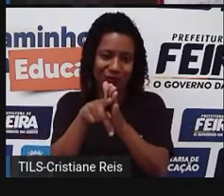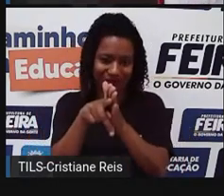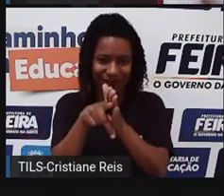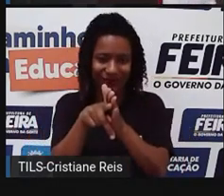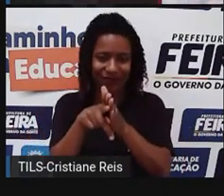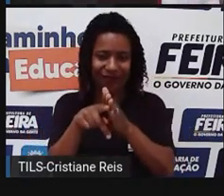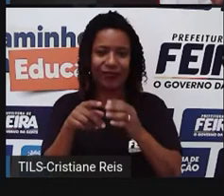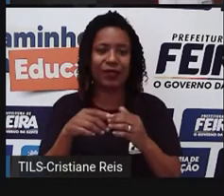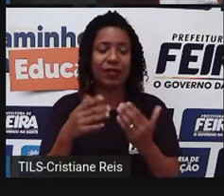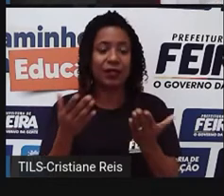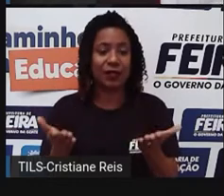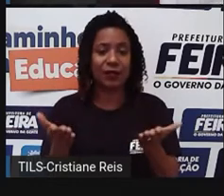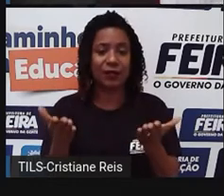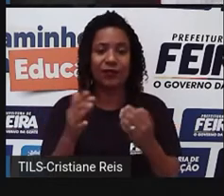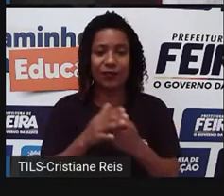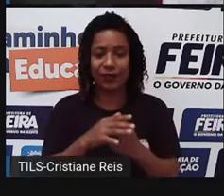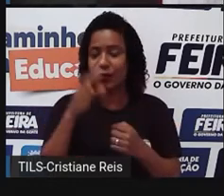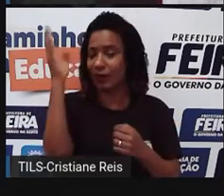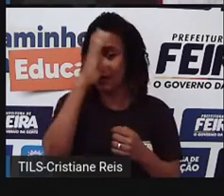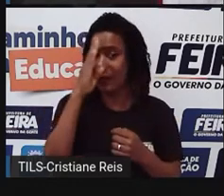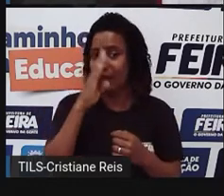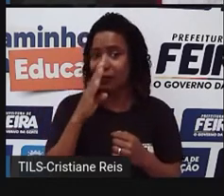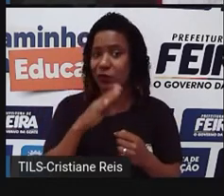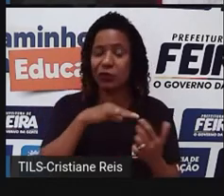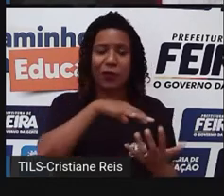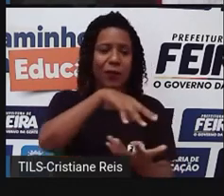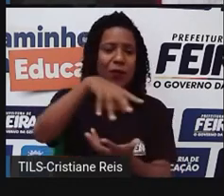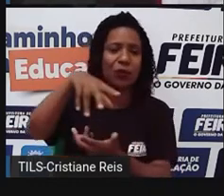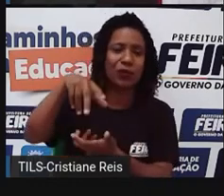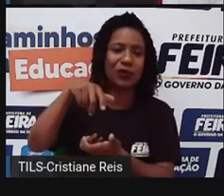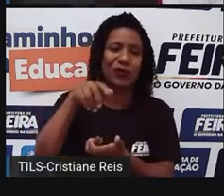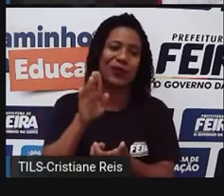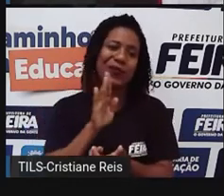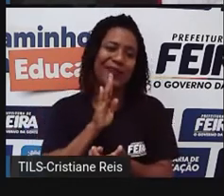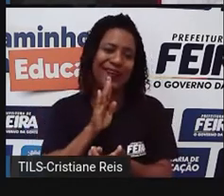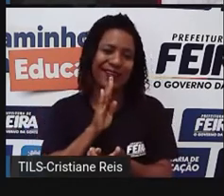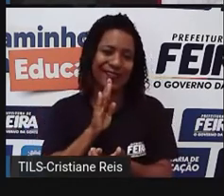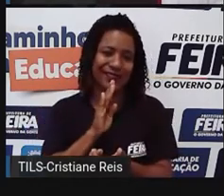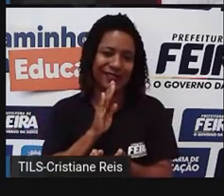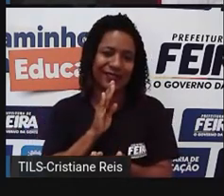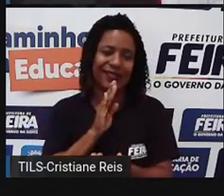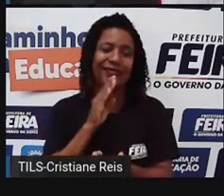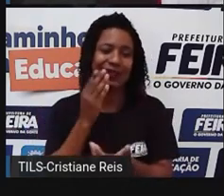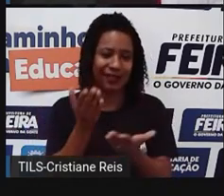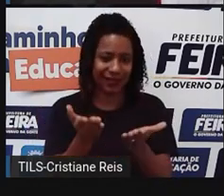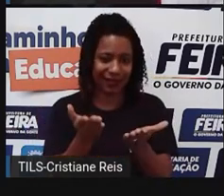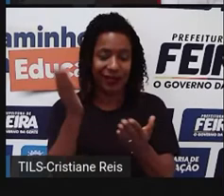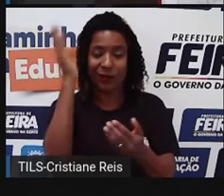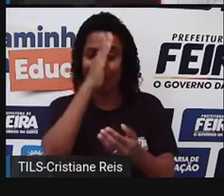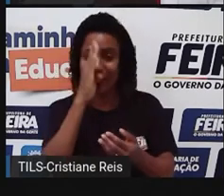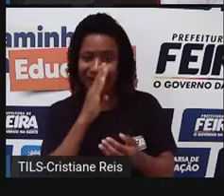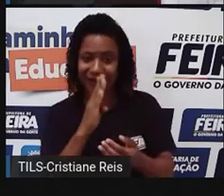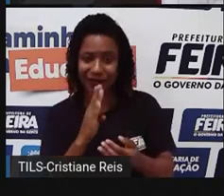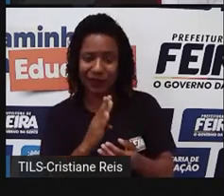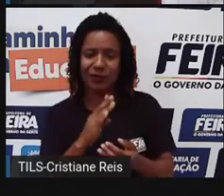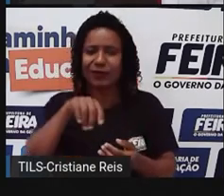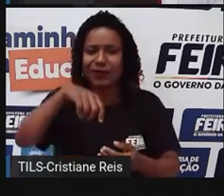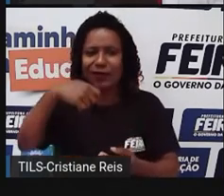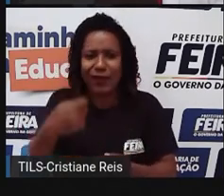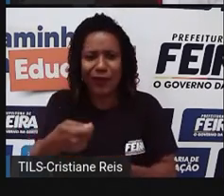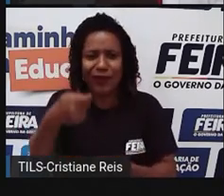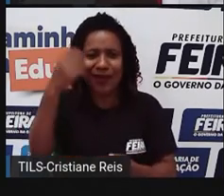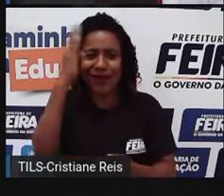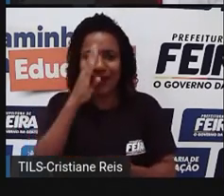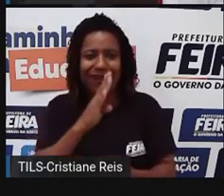que é mundialmente conhecido, tem essa característica aqui, né, de delimitação, né, que a gente,